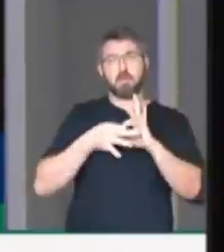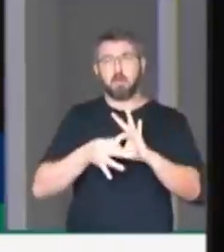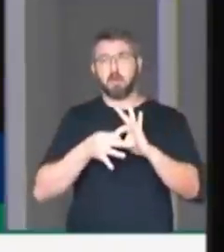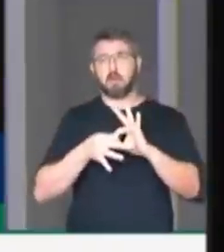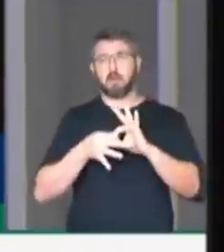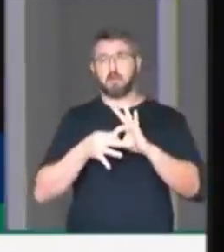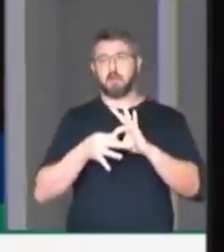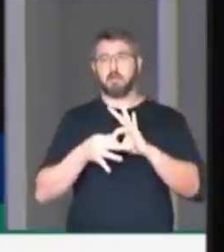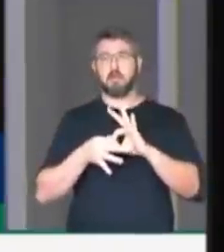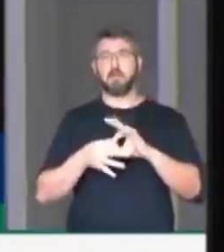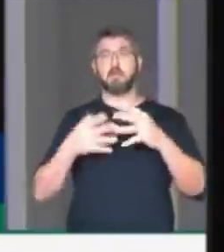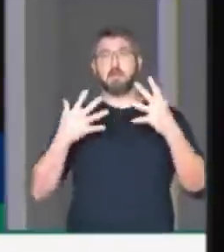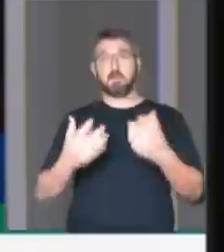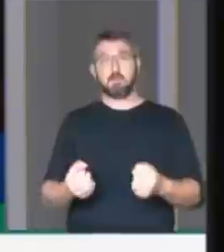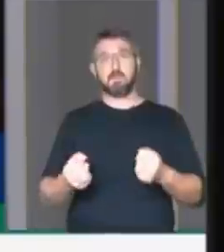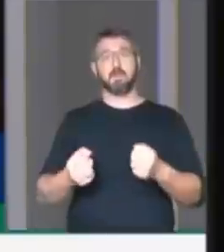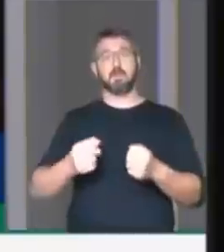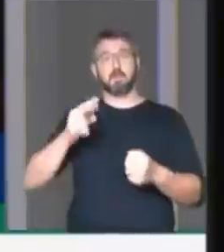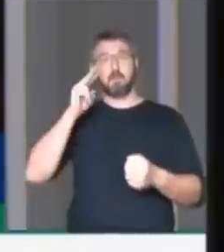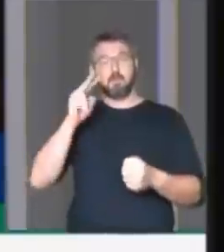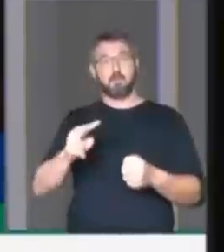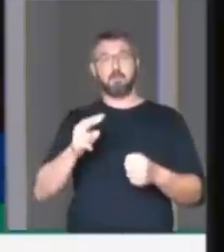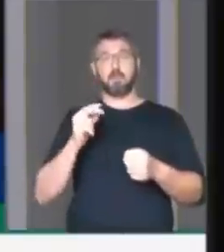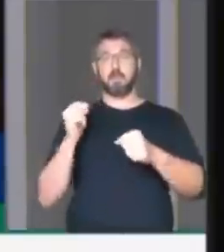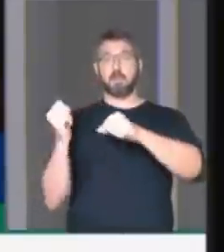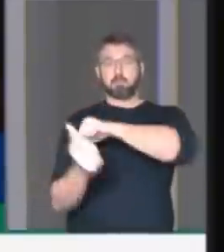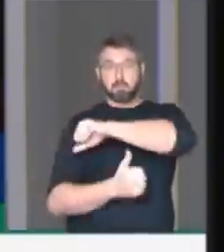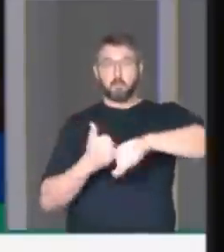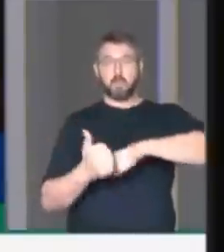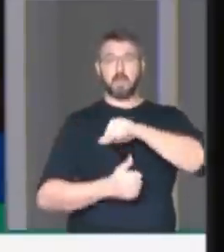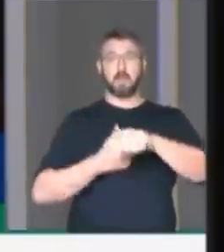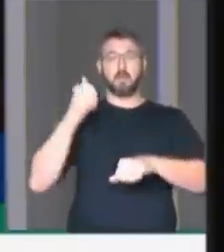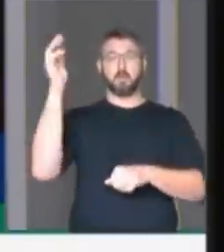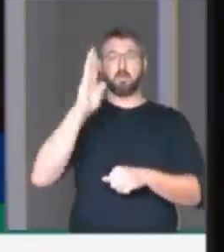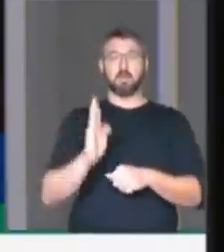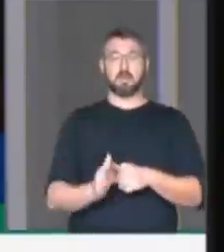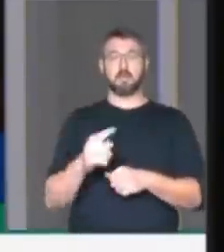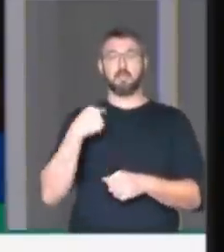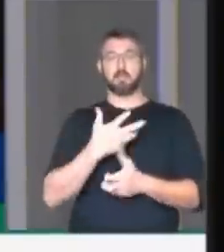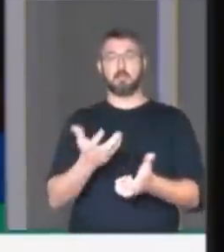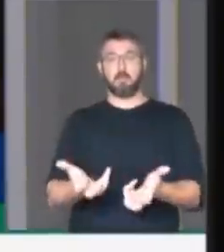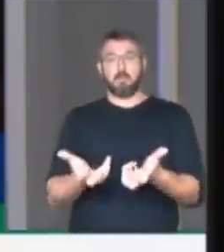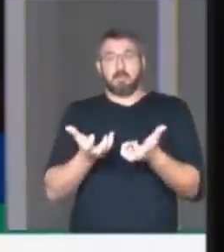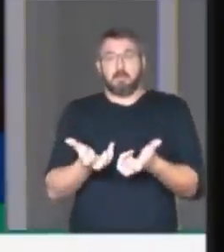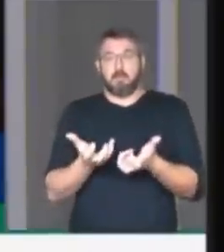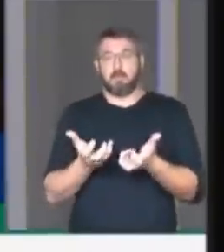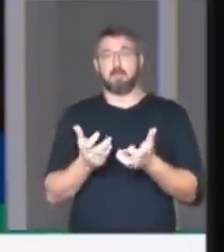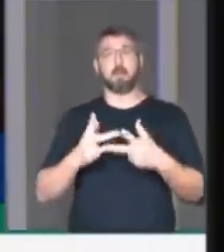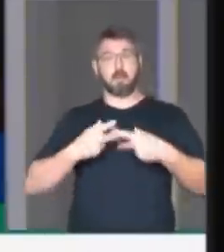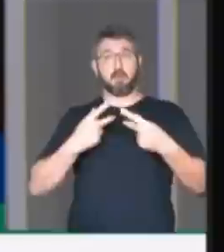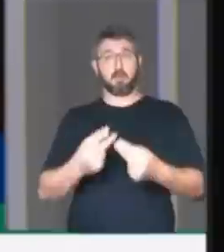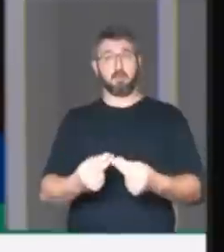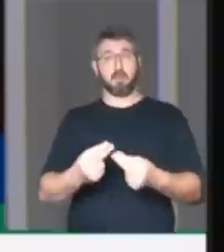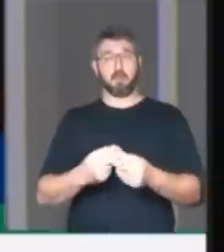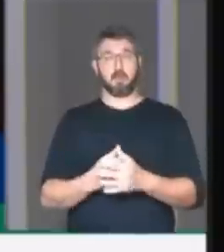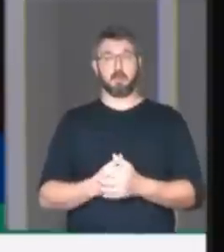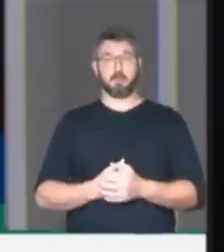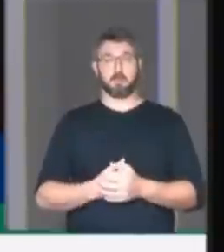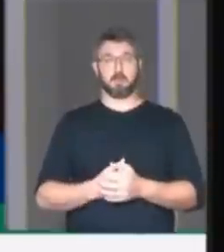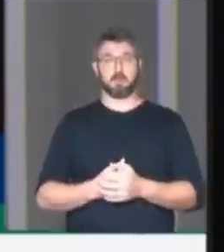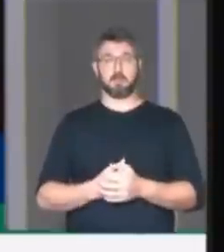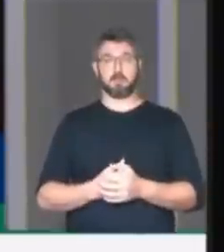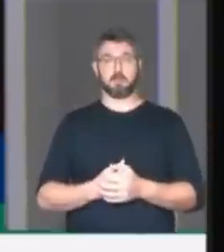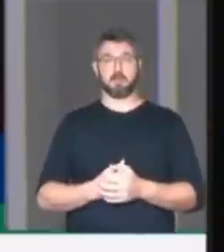abraçar a oportunidade de reconstrução do Brasil, que queremos e merecemos. Ao